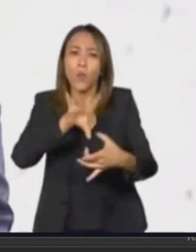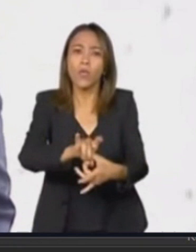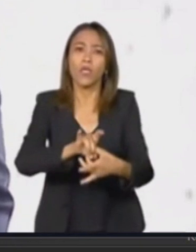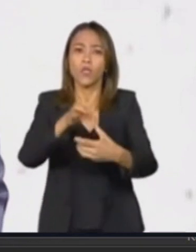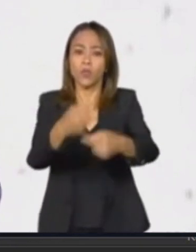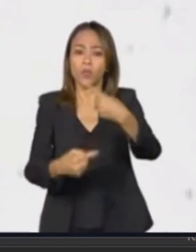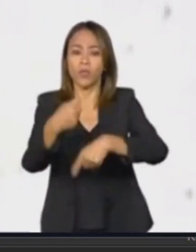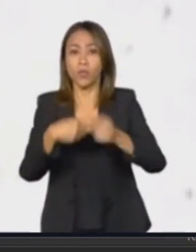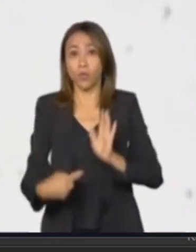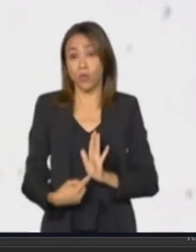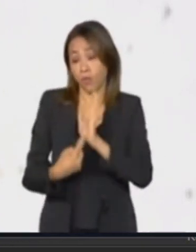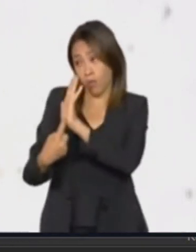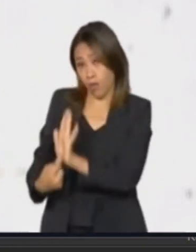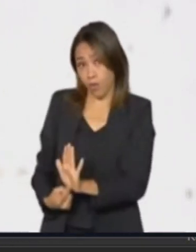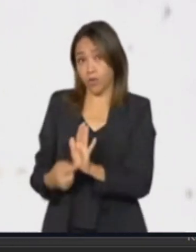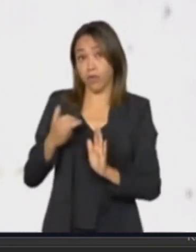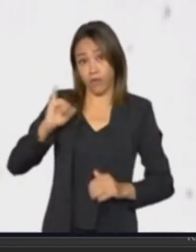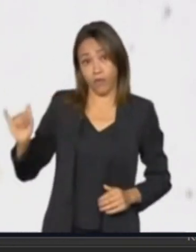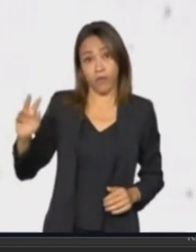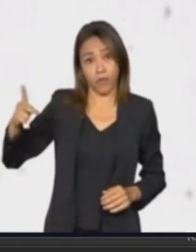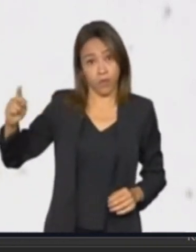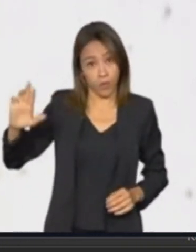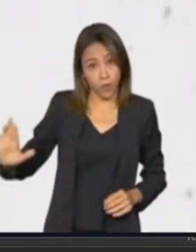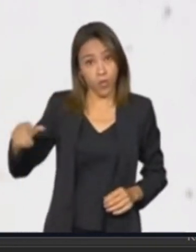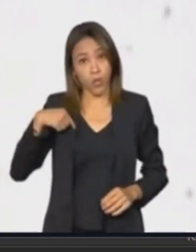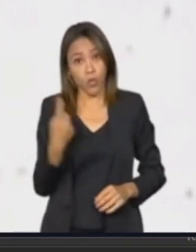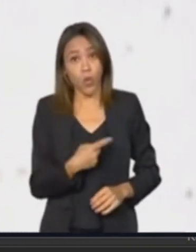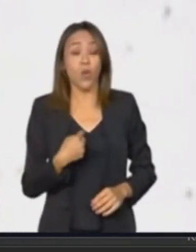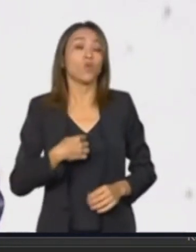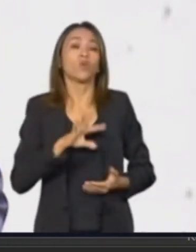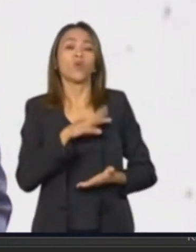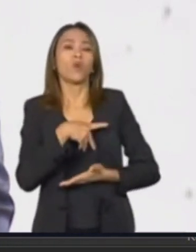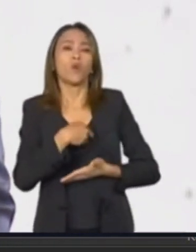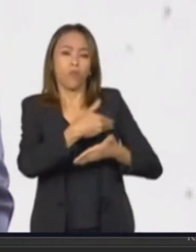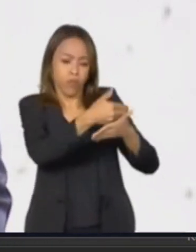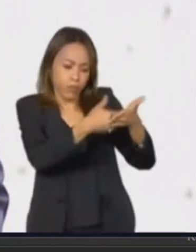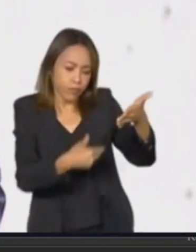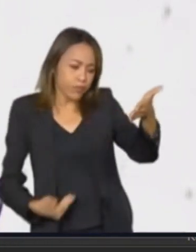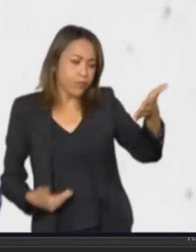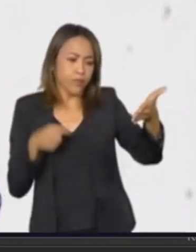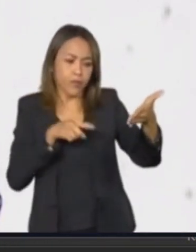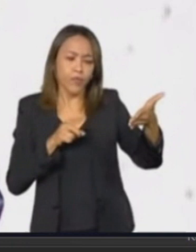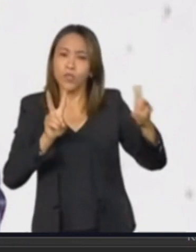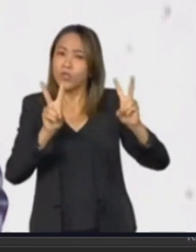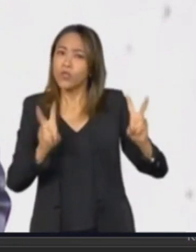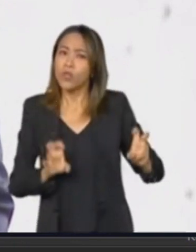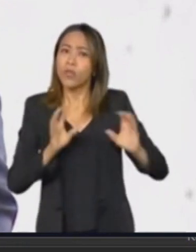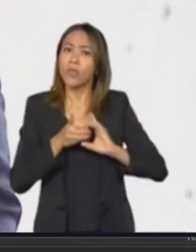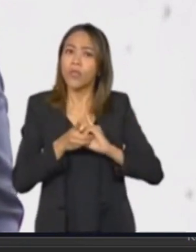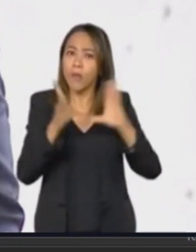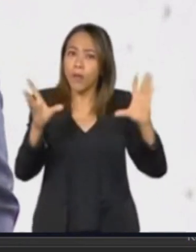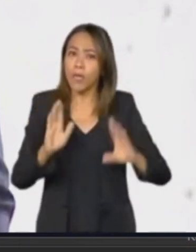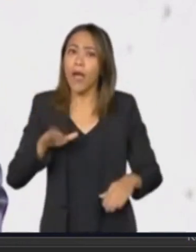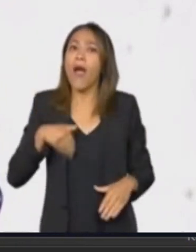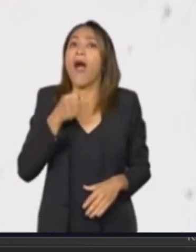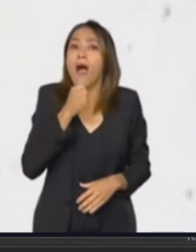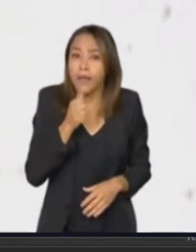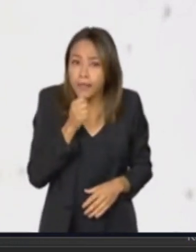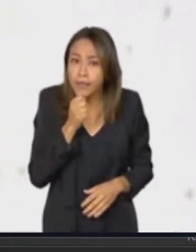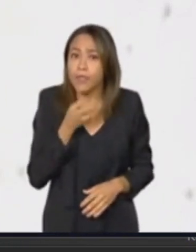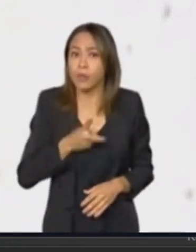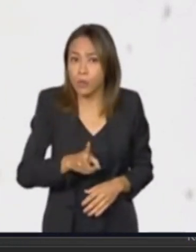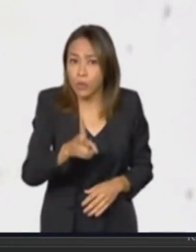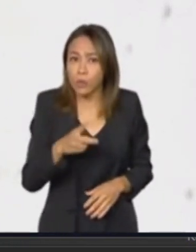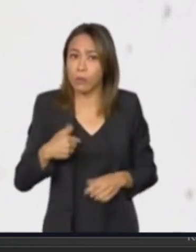demonstra, presidente Lula, que o nosso projeto de humanidade e democracia ainda se encontra em estágio de disputa muito endurecida